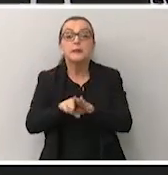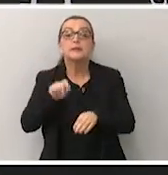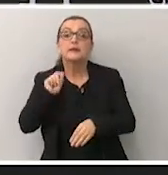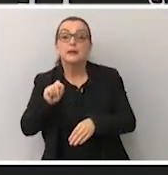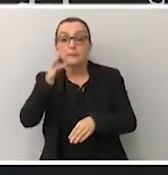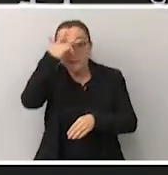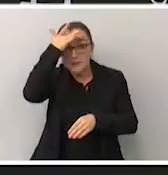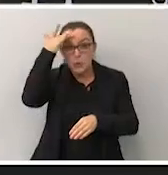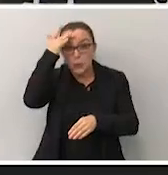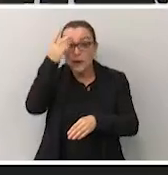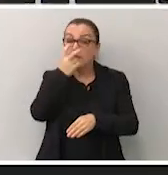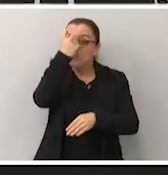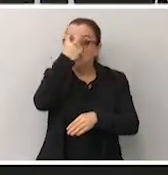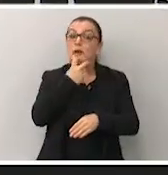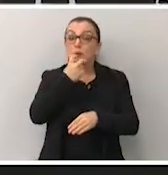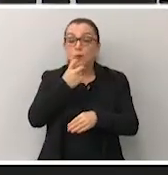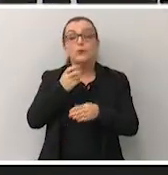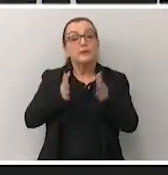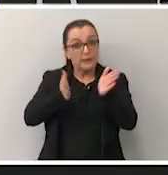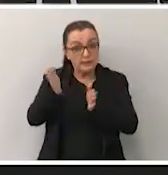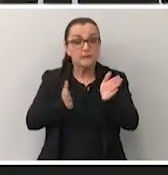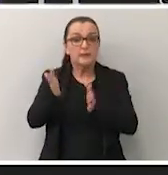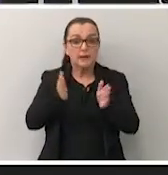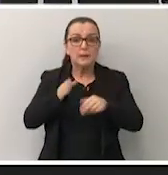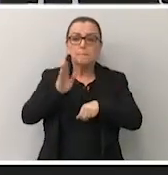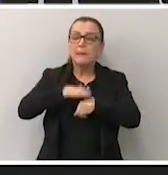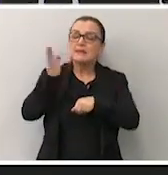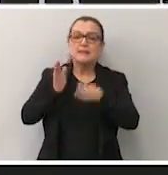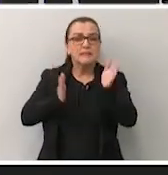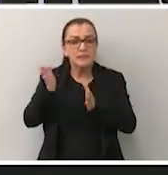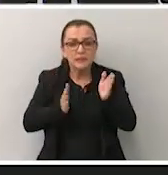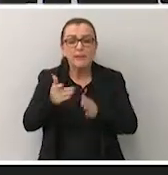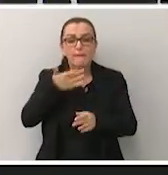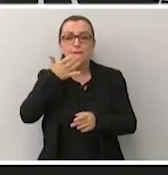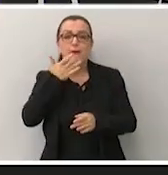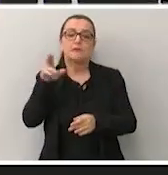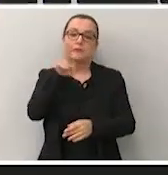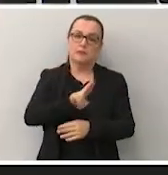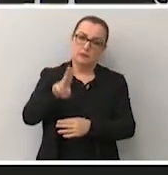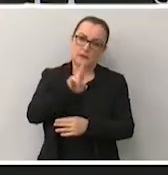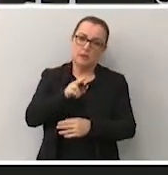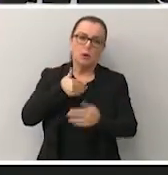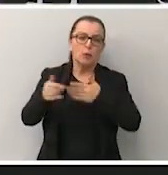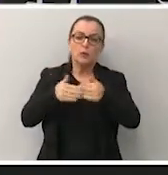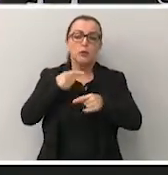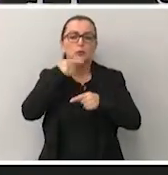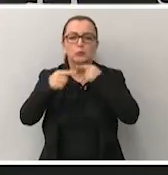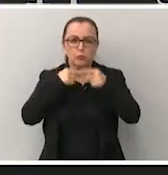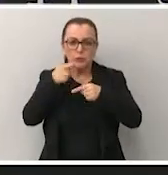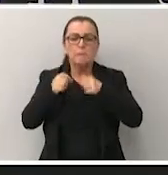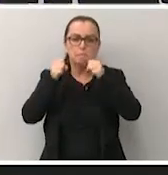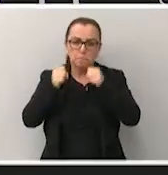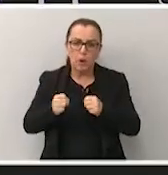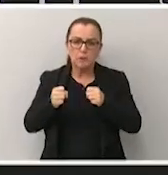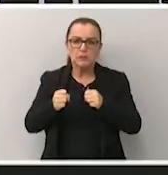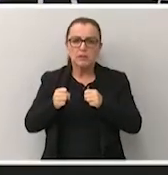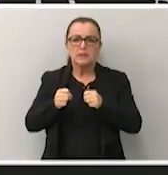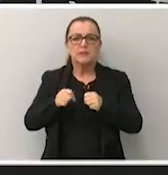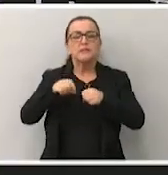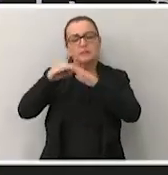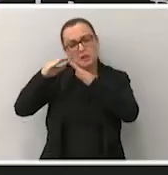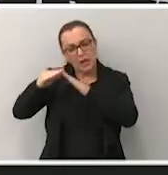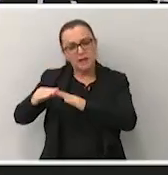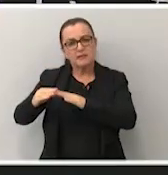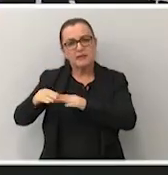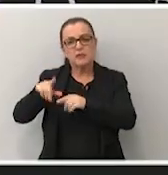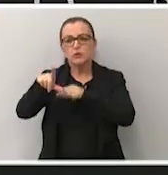têm alguma deficiência visual, então ele está cada vez mais acessível e mais fácil de usar. Qualquer dúvida, você pode, sem sair de